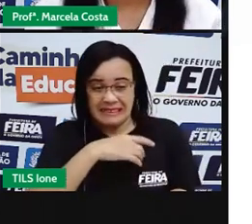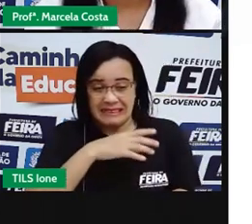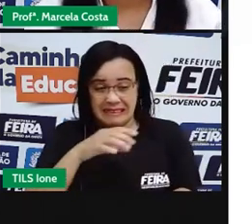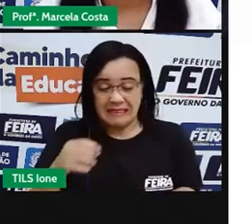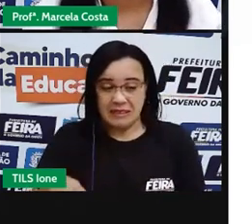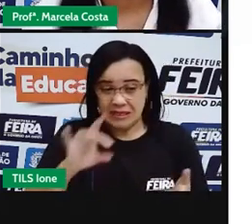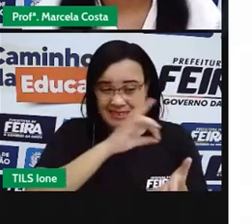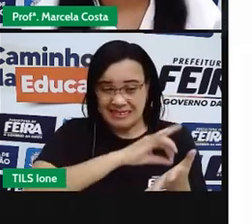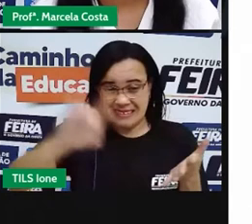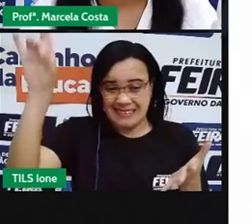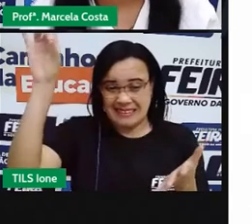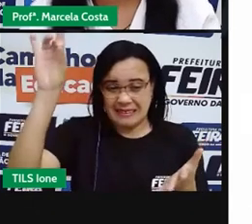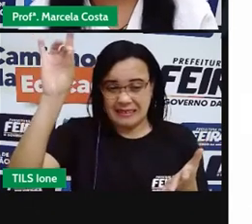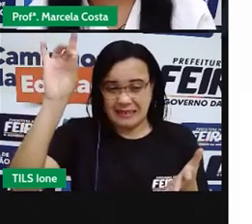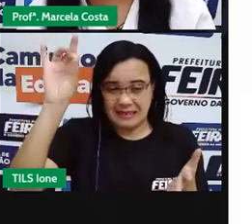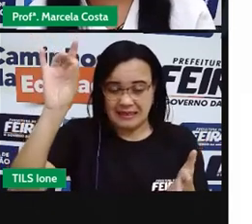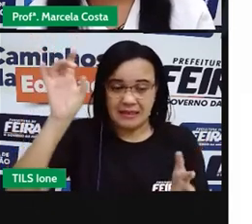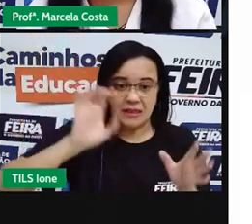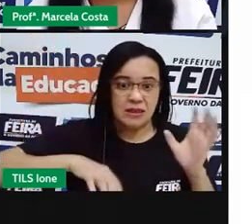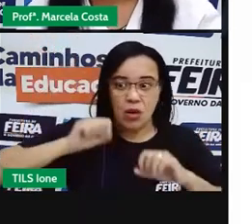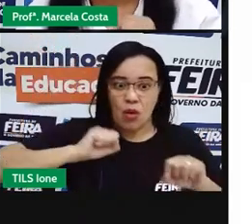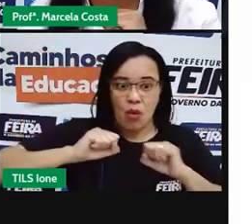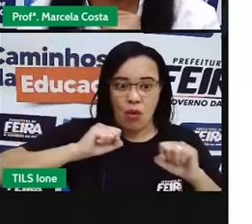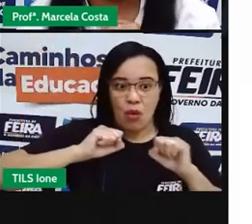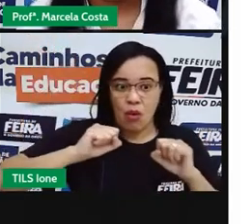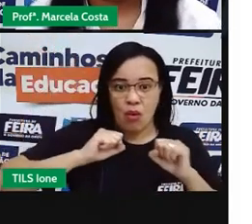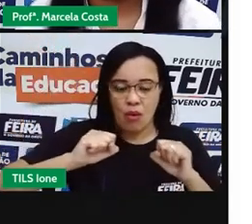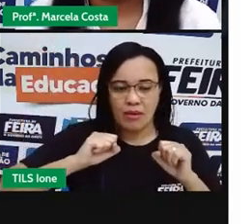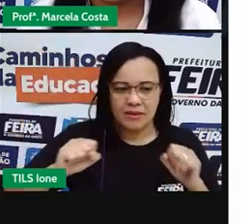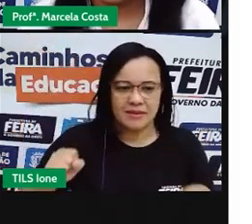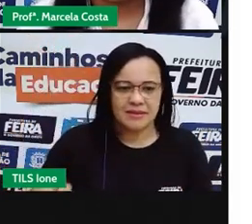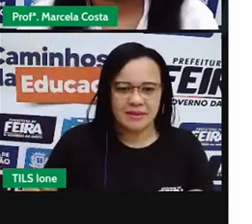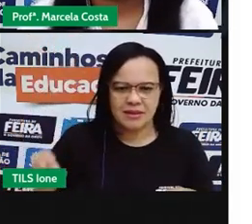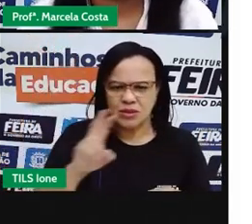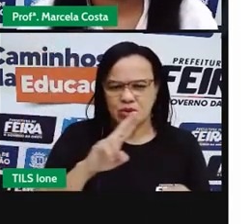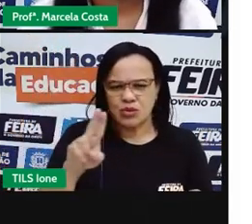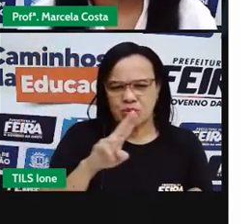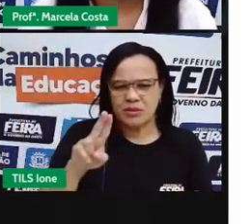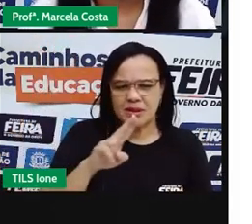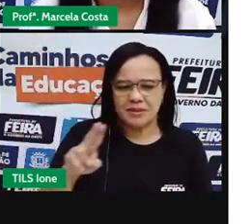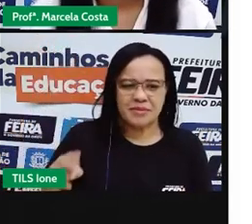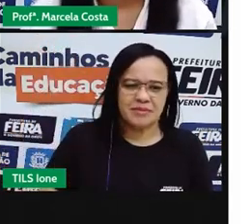Quando eu vejo, saio logo por mim. Você sabe qual é o nome dele?